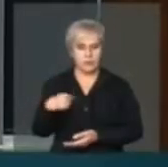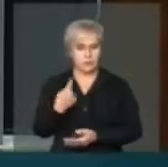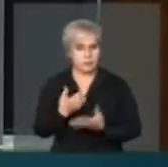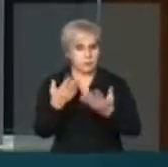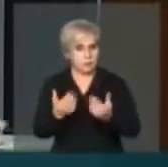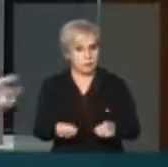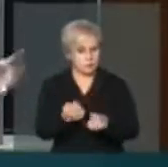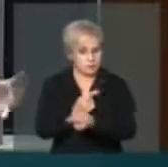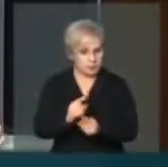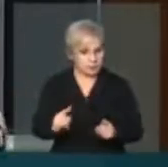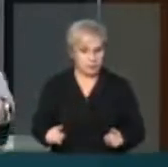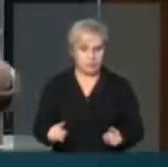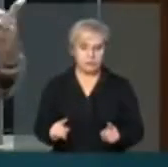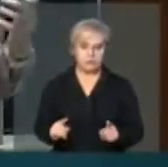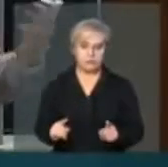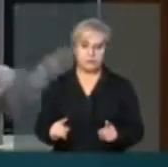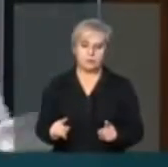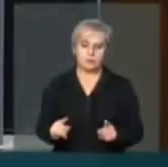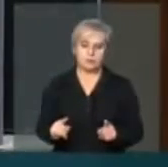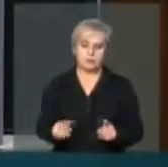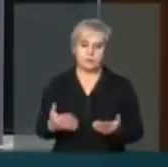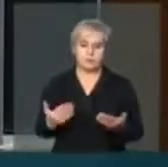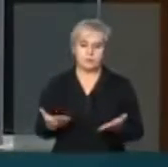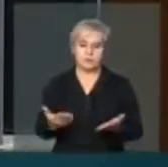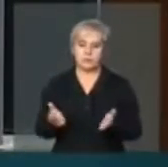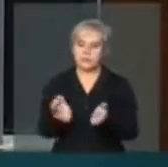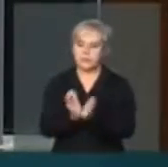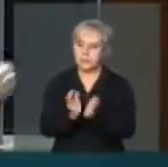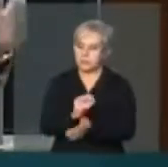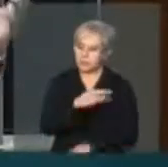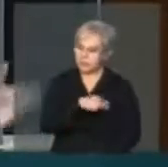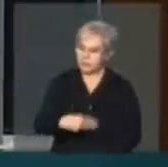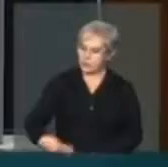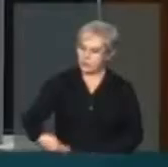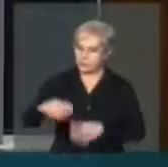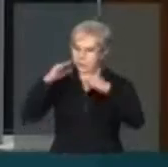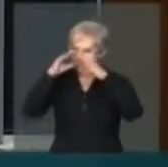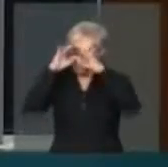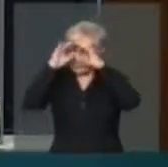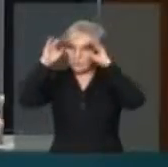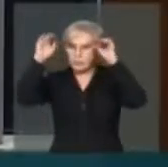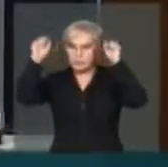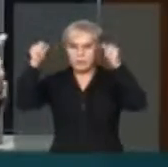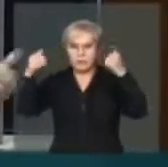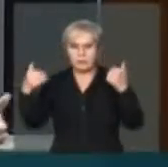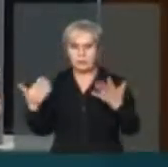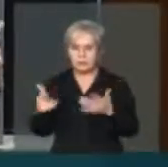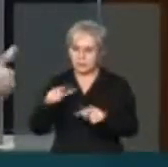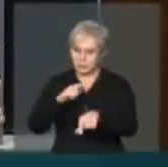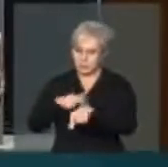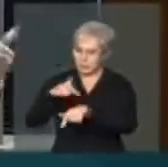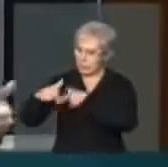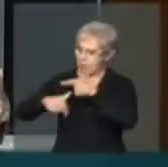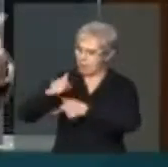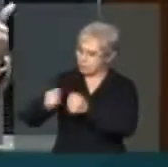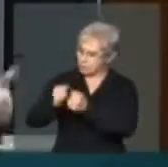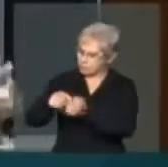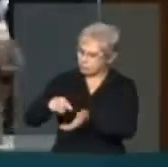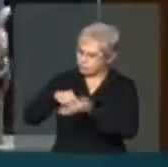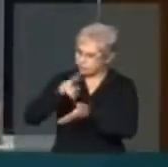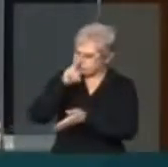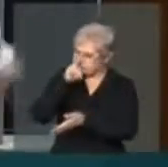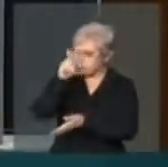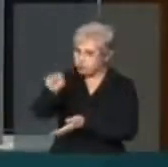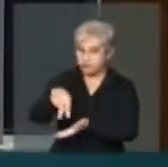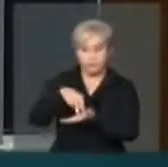admitir que ministros dos tribunais superiores, em pleno exercício, em pleno vigor e